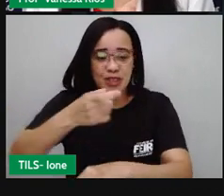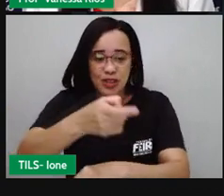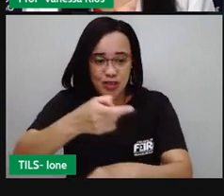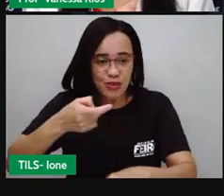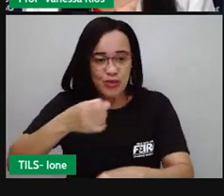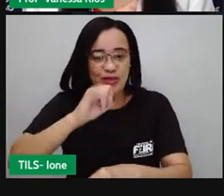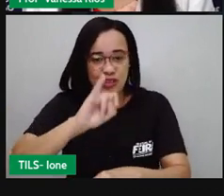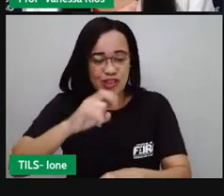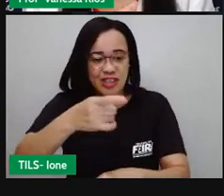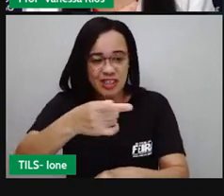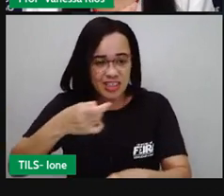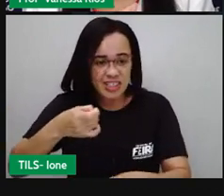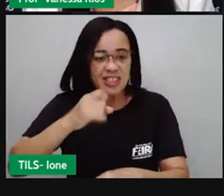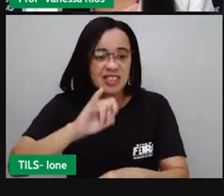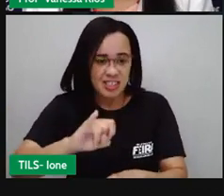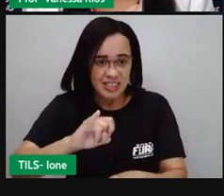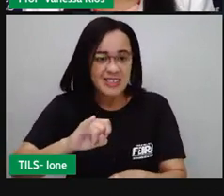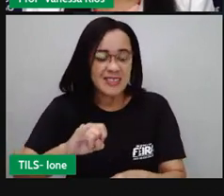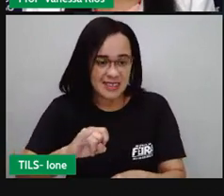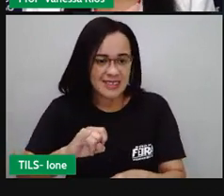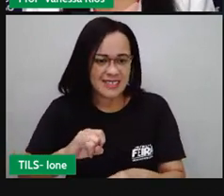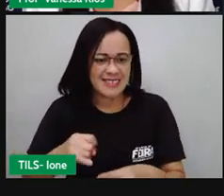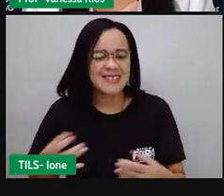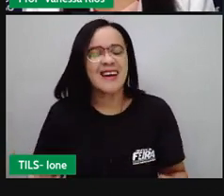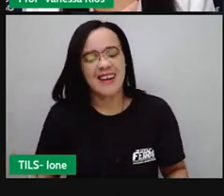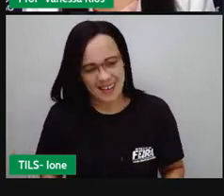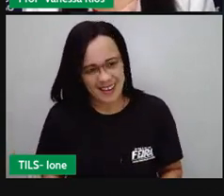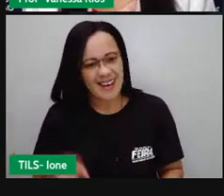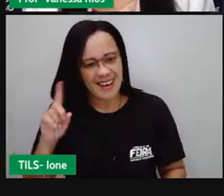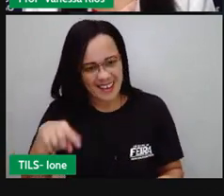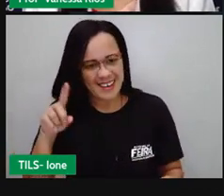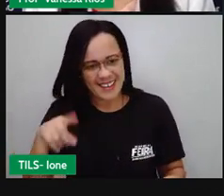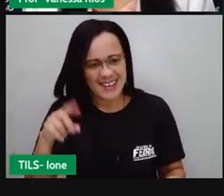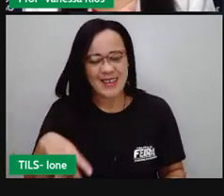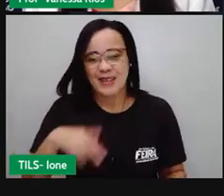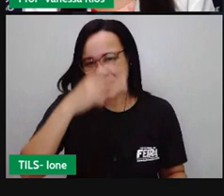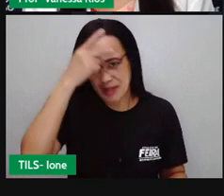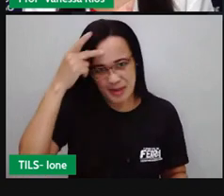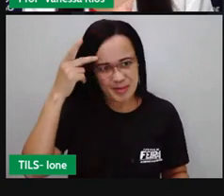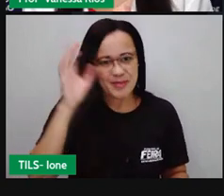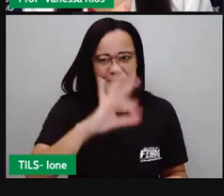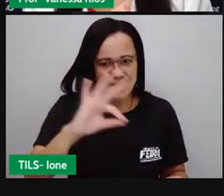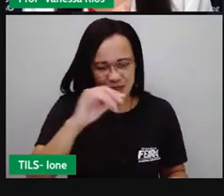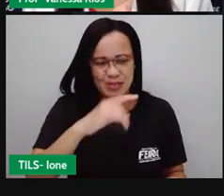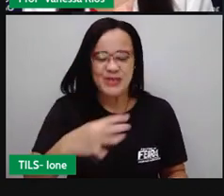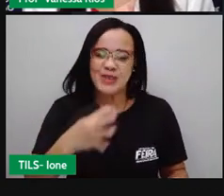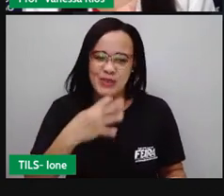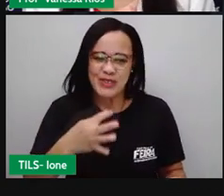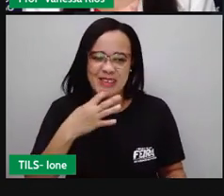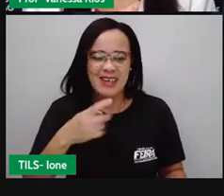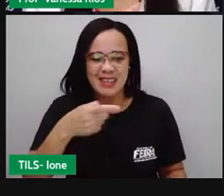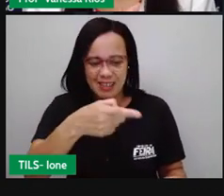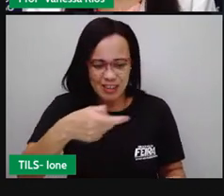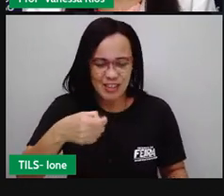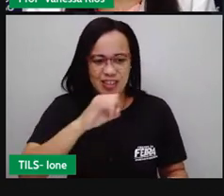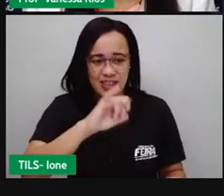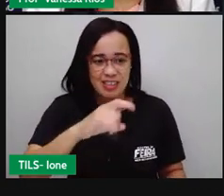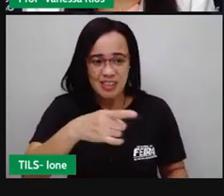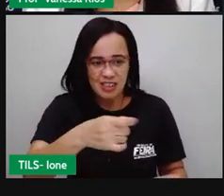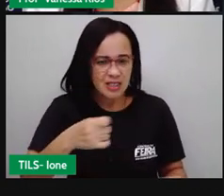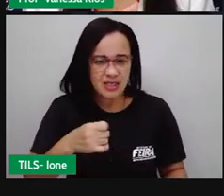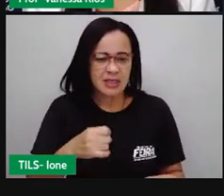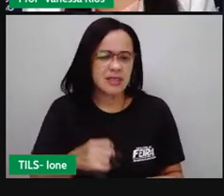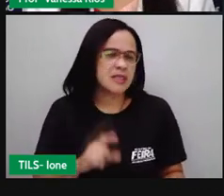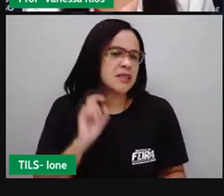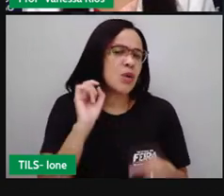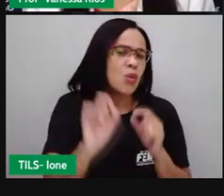o xixi, não é popularmente conhecido como xixi, é justamente aquilo que não serviu para o nosso